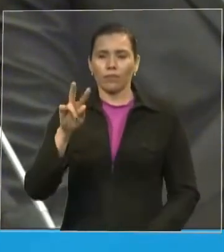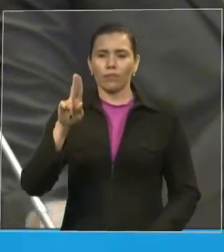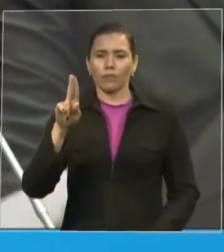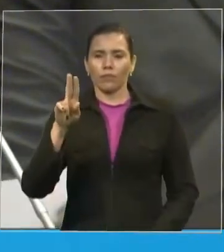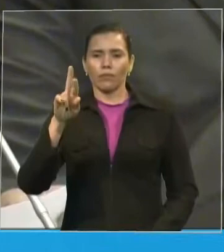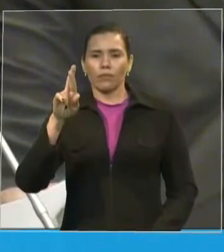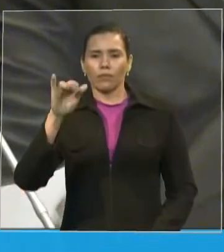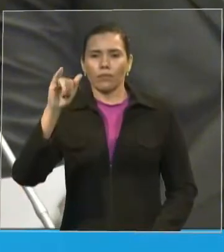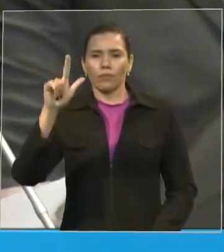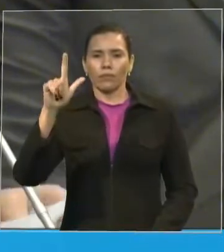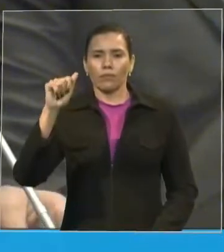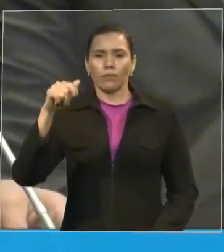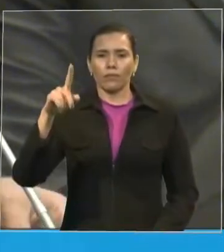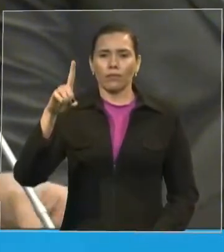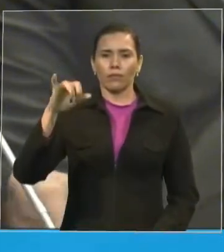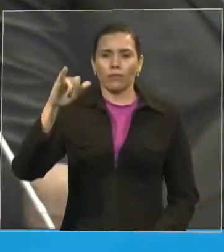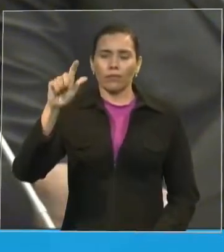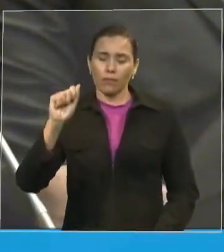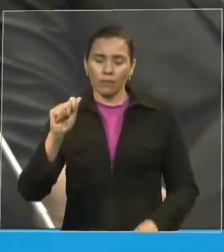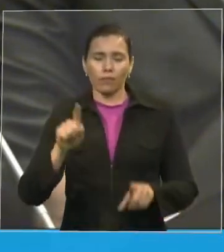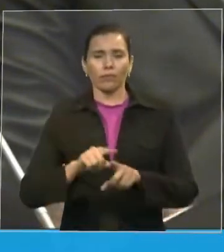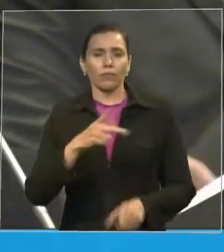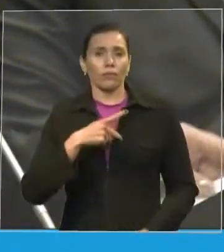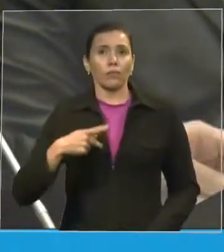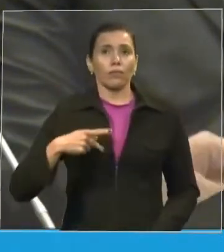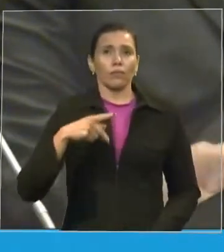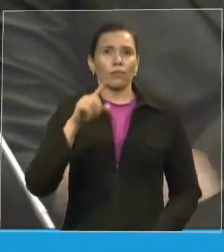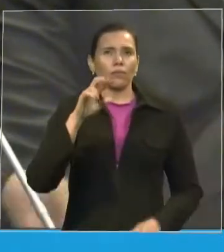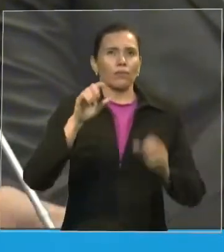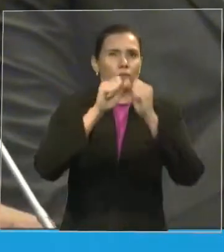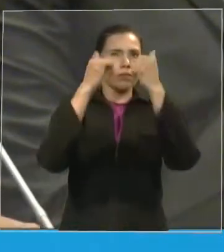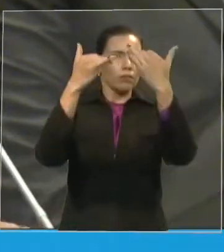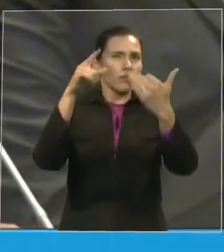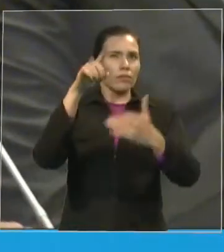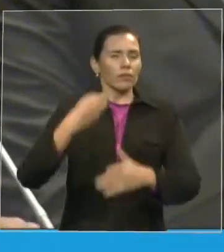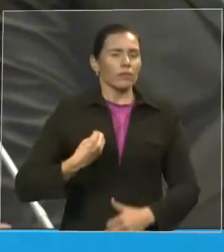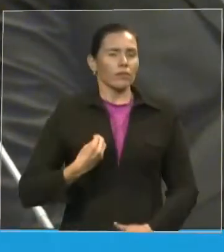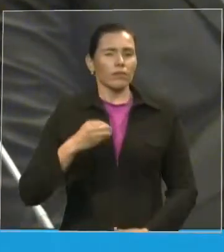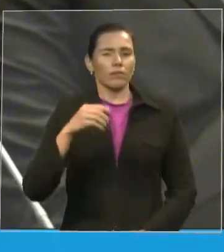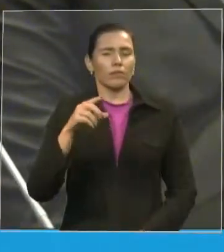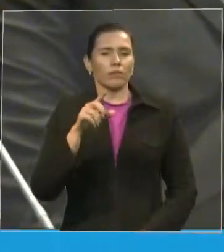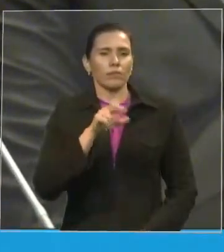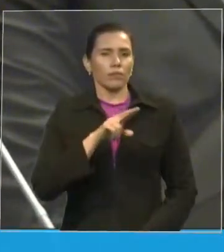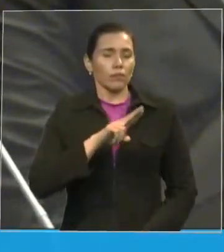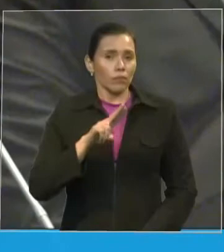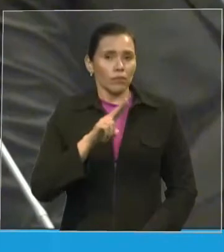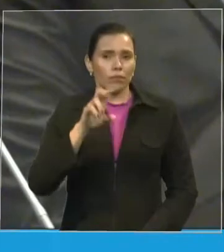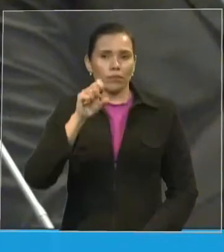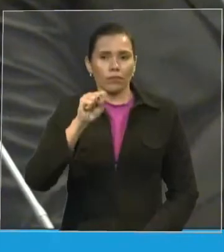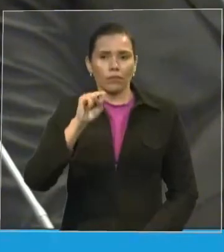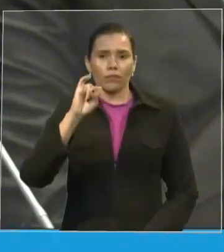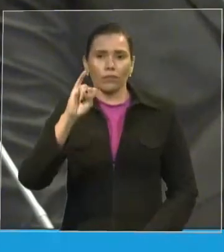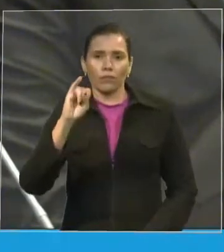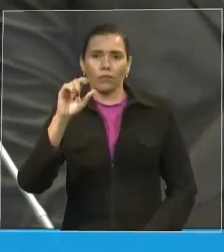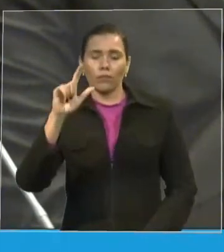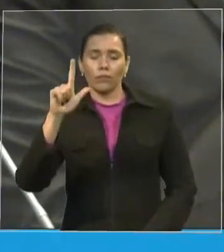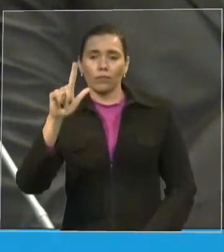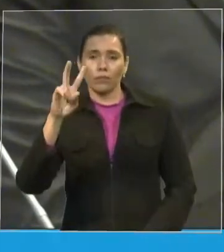galeria todos que estão presentes eu quero agradecer a todos